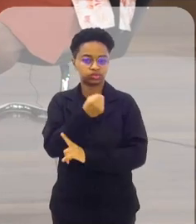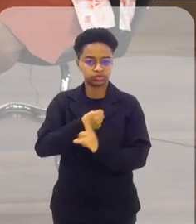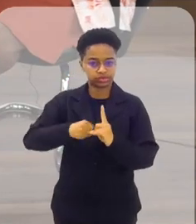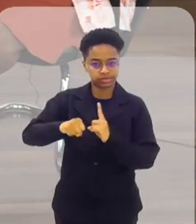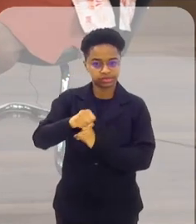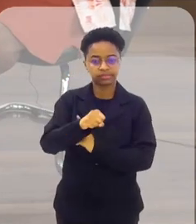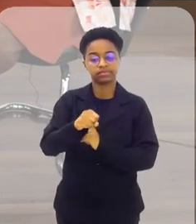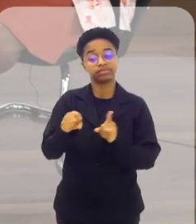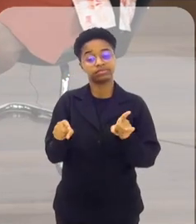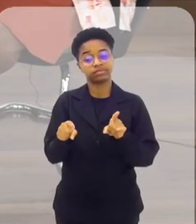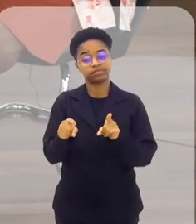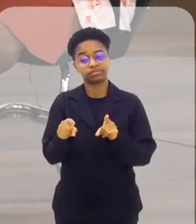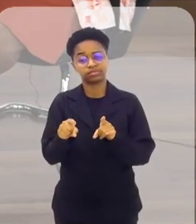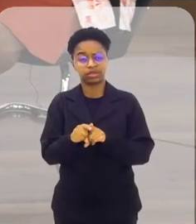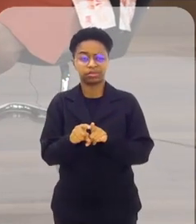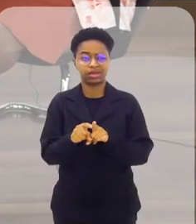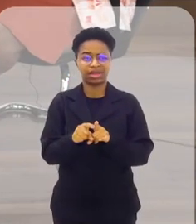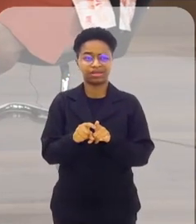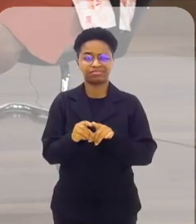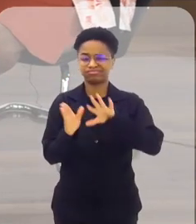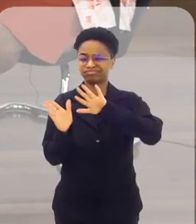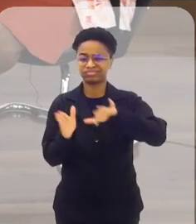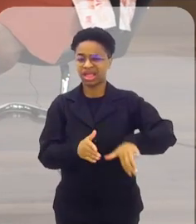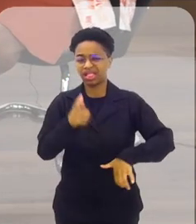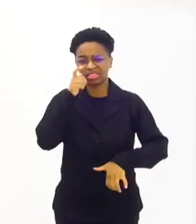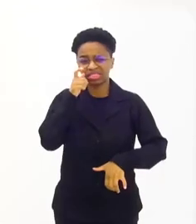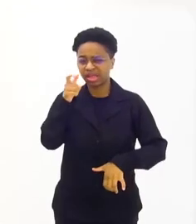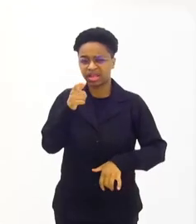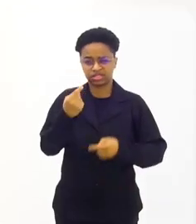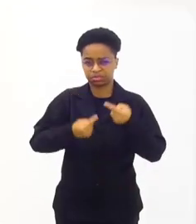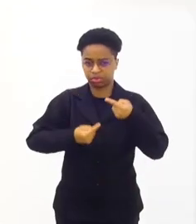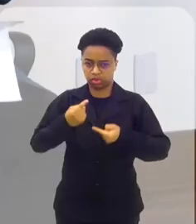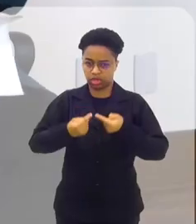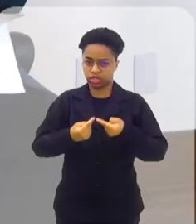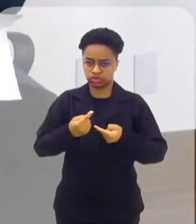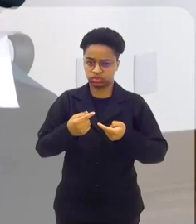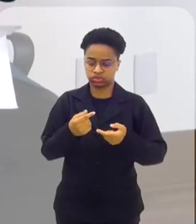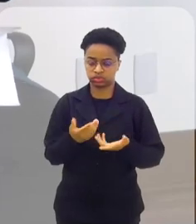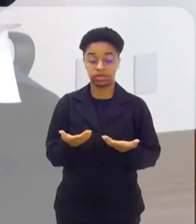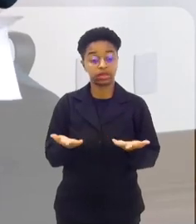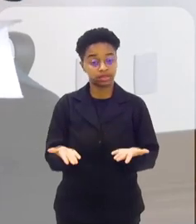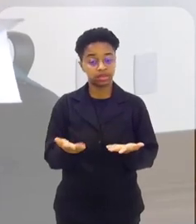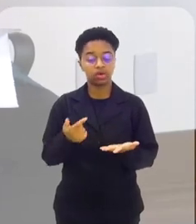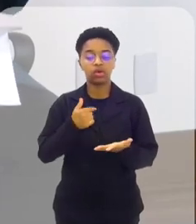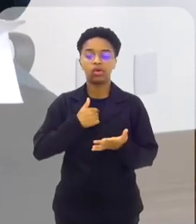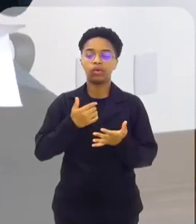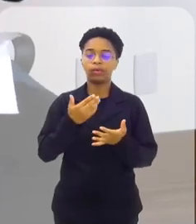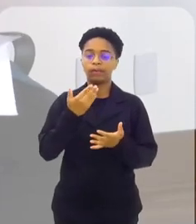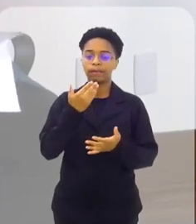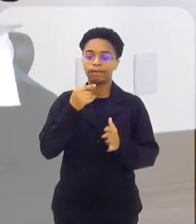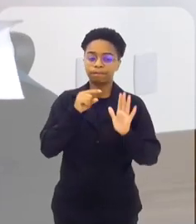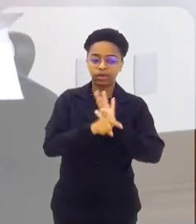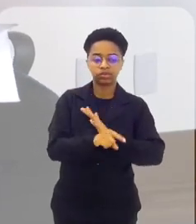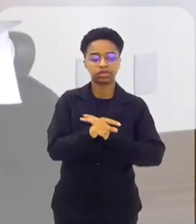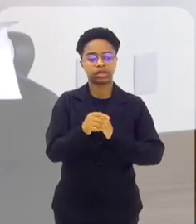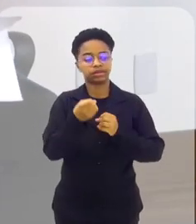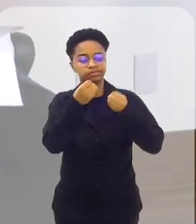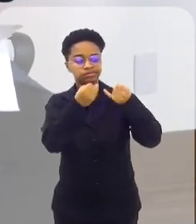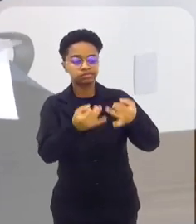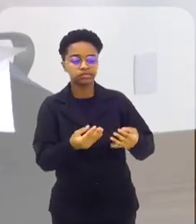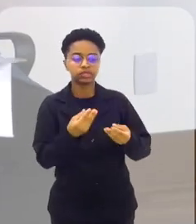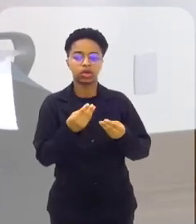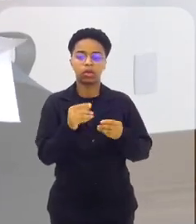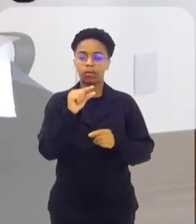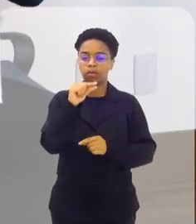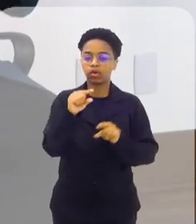para além daquele interesse que está colocado no conflito. Então, eu queria que você falasse um pouquinho sobre isso mundialmente e também como a